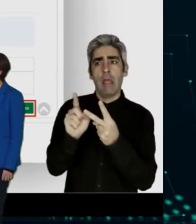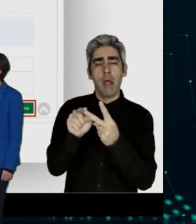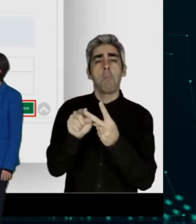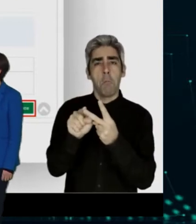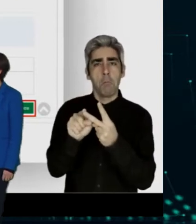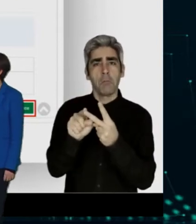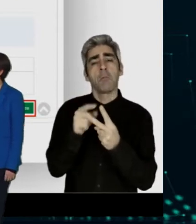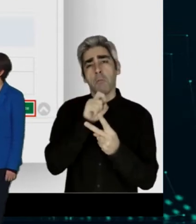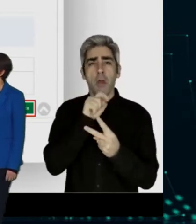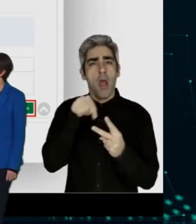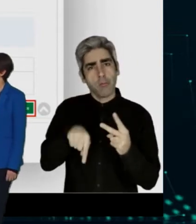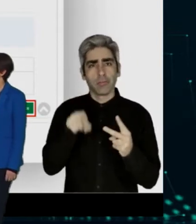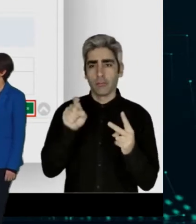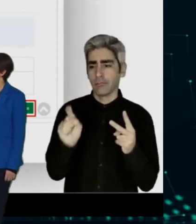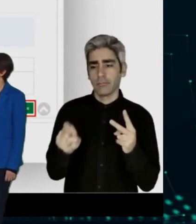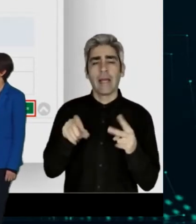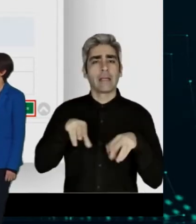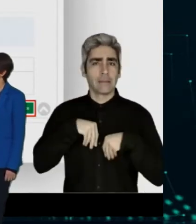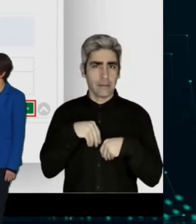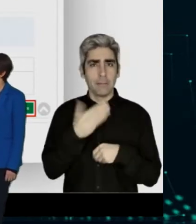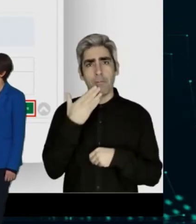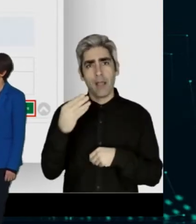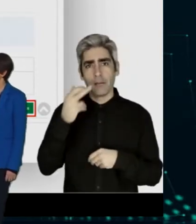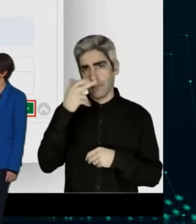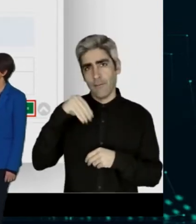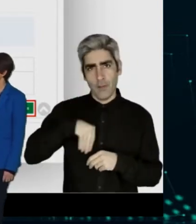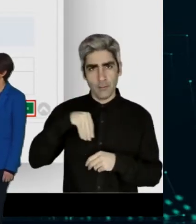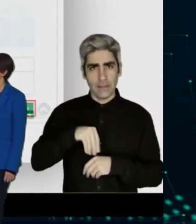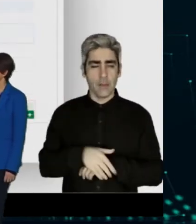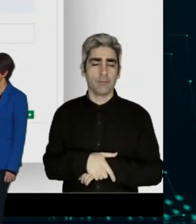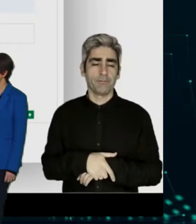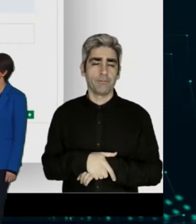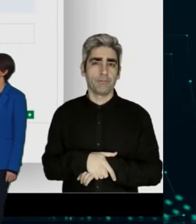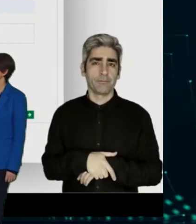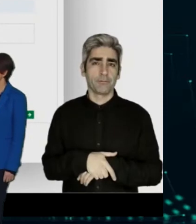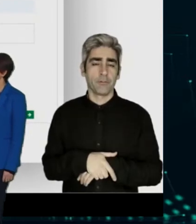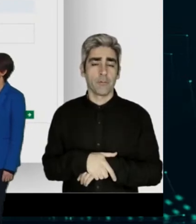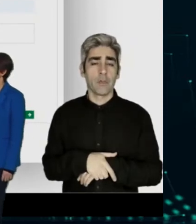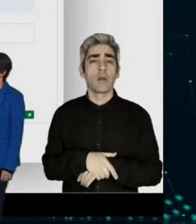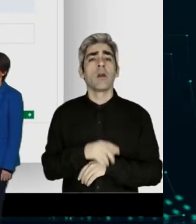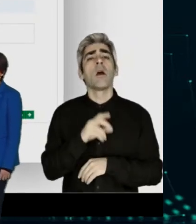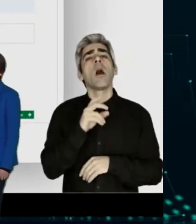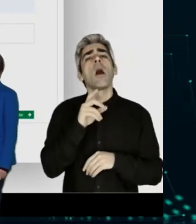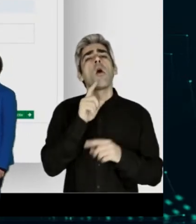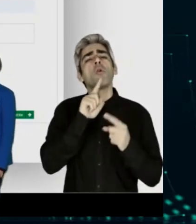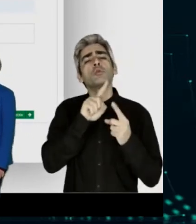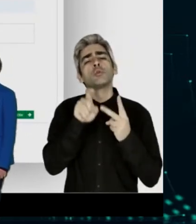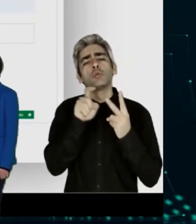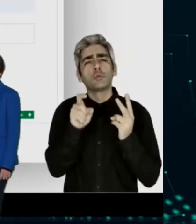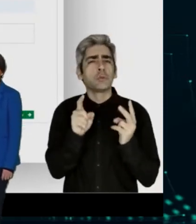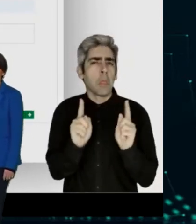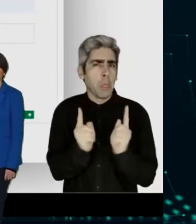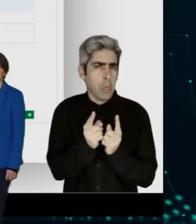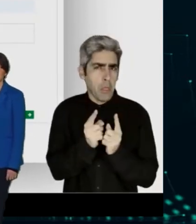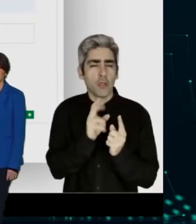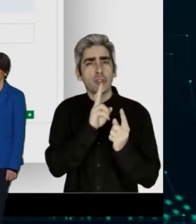práticas do mercado no que diz respeito ao desenvolvimento de software. Usámos a metodologia Agile, DevOps, entre outras, tendo sempre